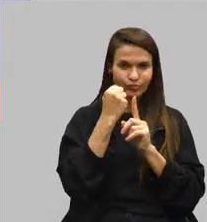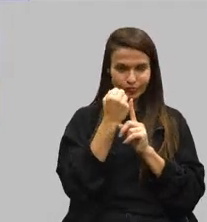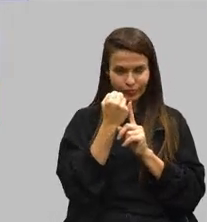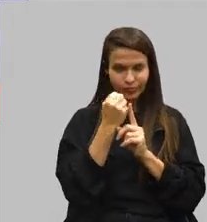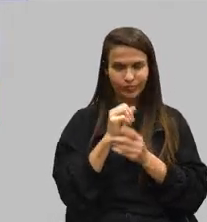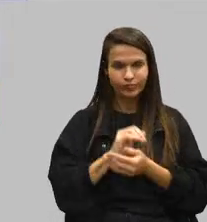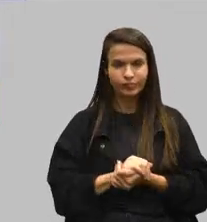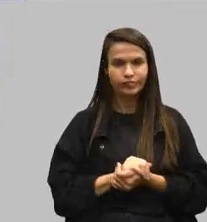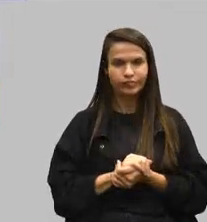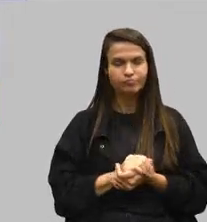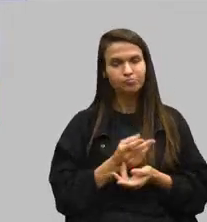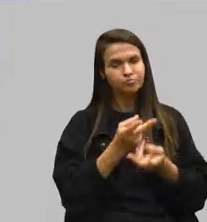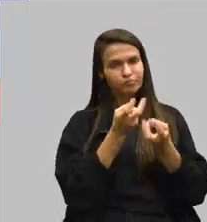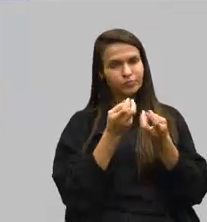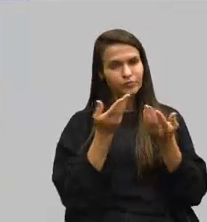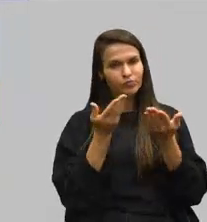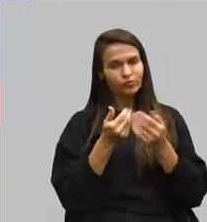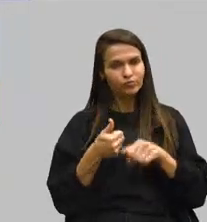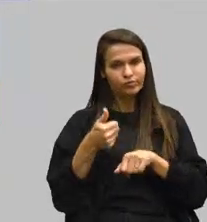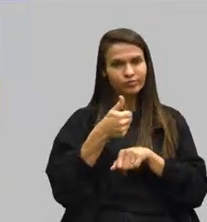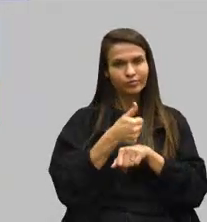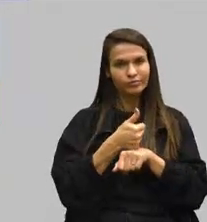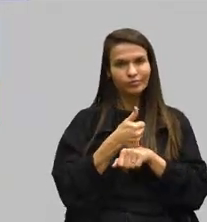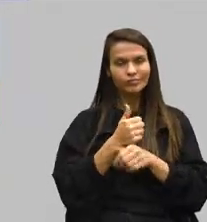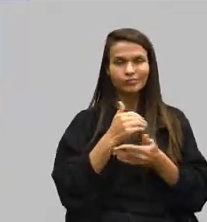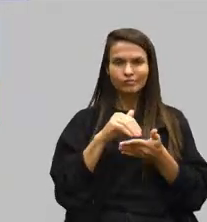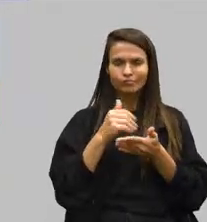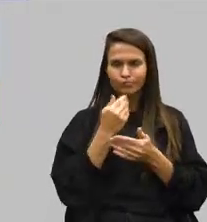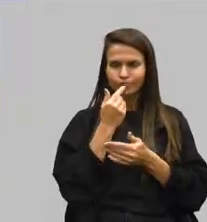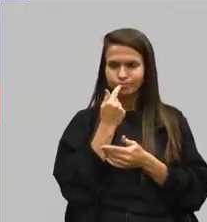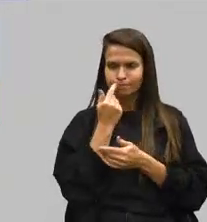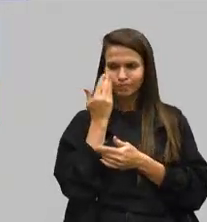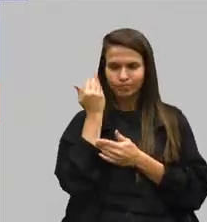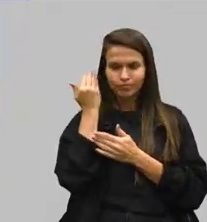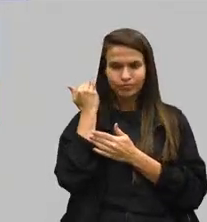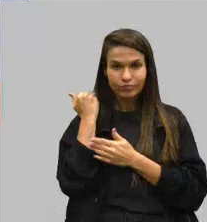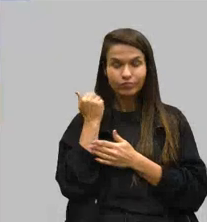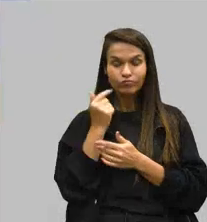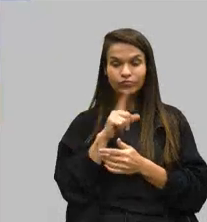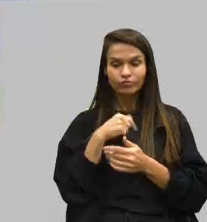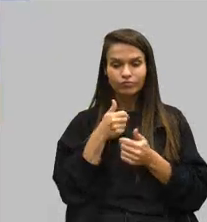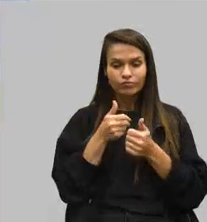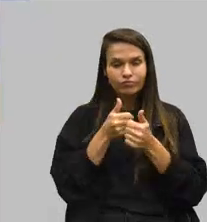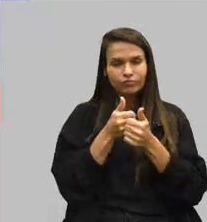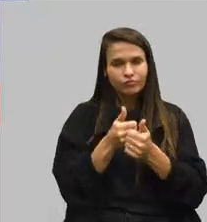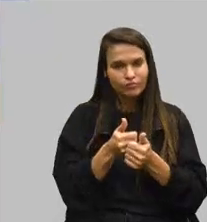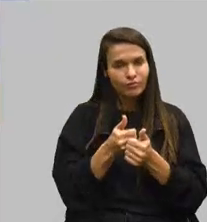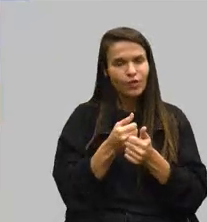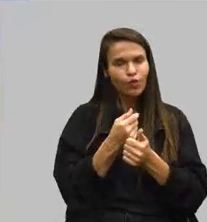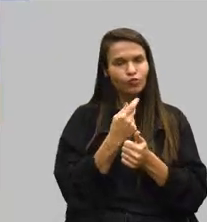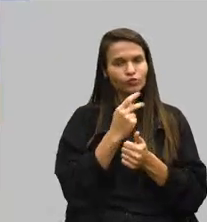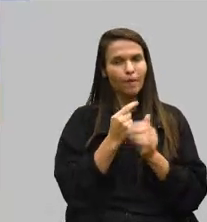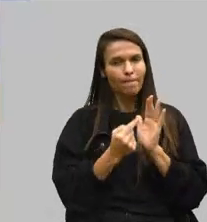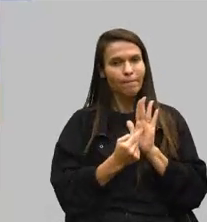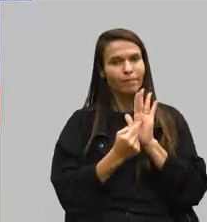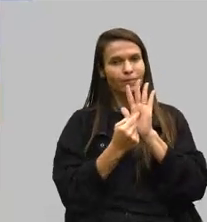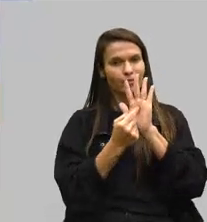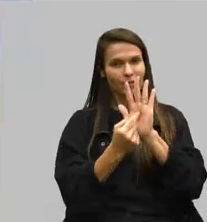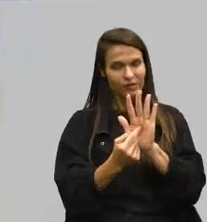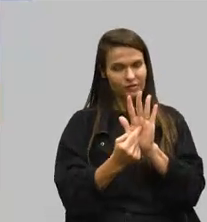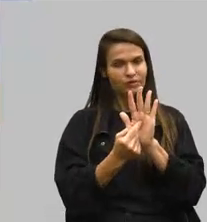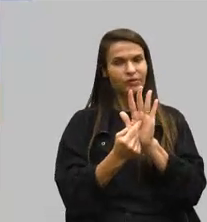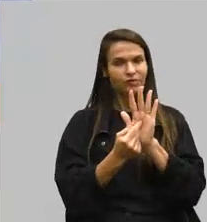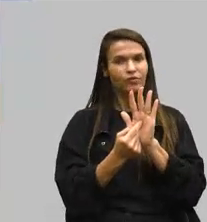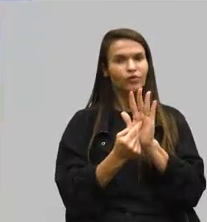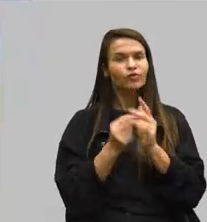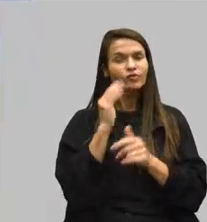E te ver hoje, você assumiu a secretaria há tão pouco tempo e a gente acompanhando aí sua apresentação, o tanto que você